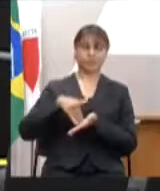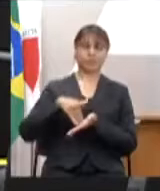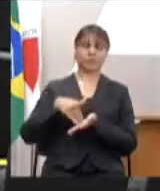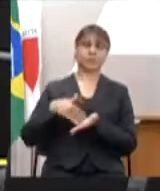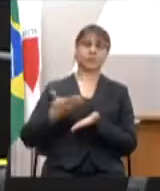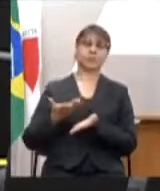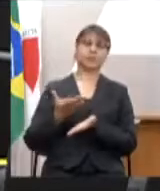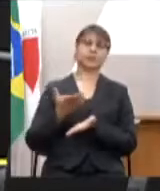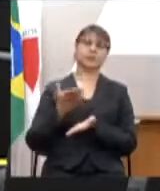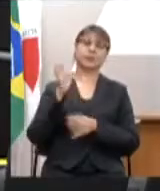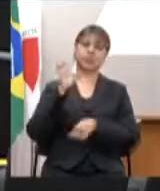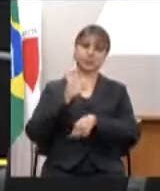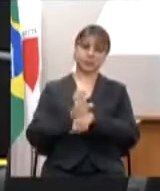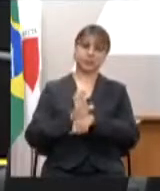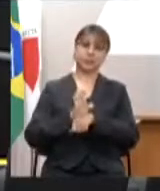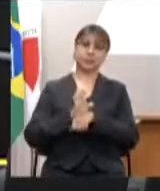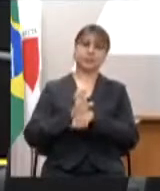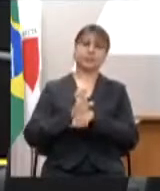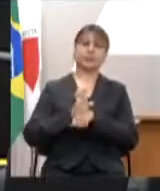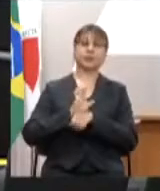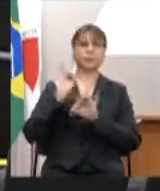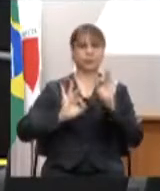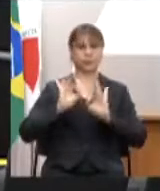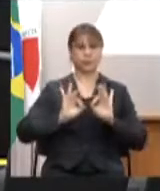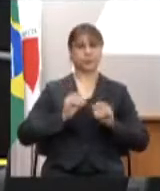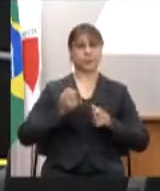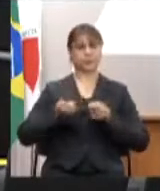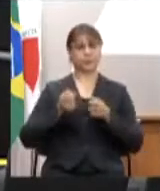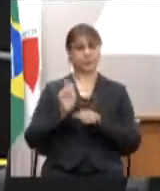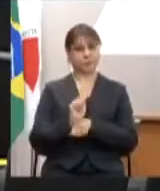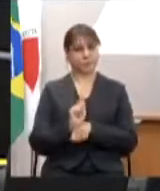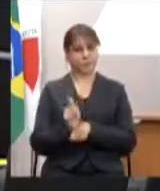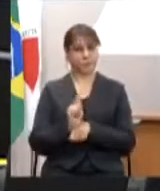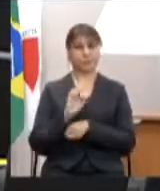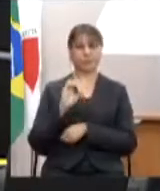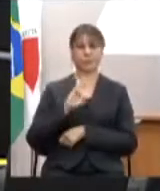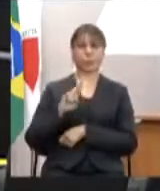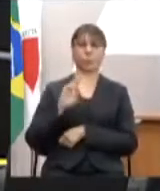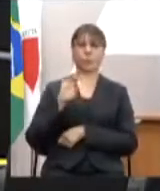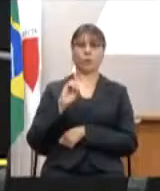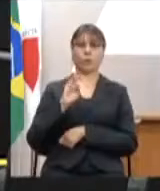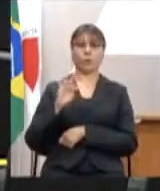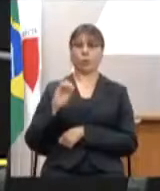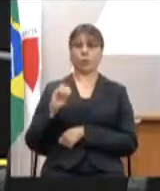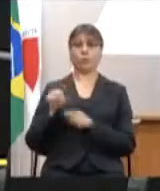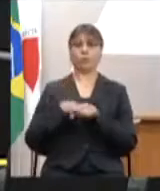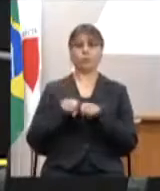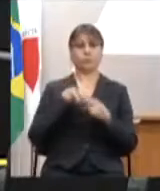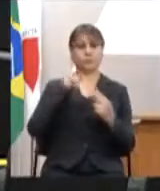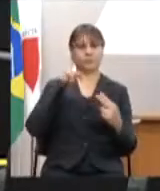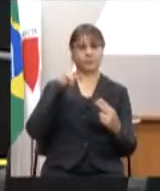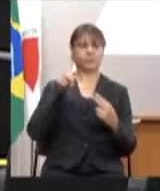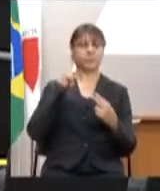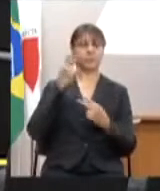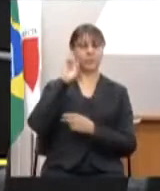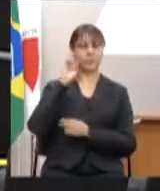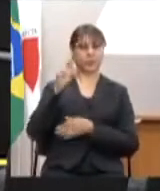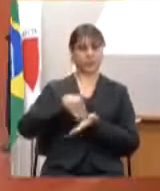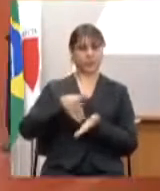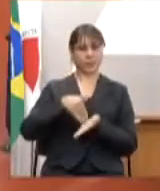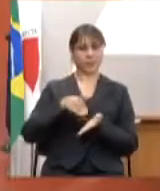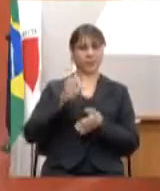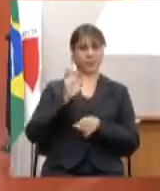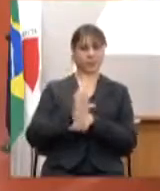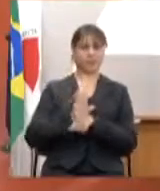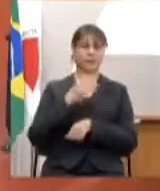Gestão, Otto Alexandre Levi Reis. De maneira virtual, excelentíssimo secretário de Estado de Saúde,